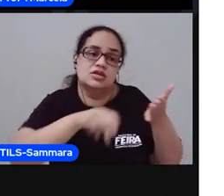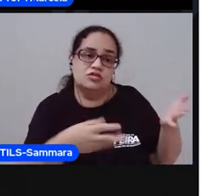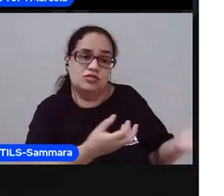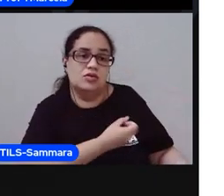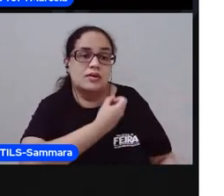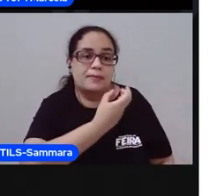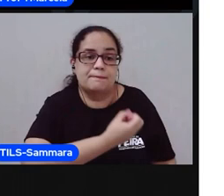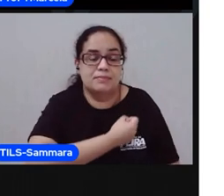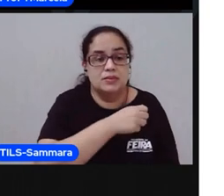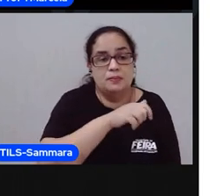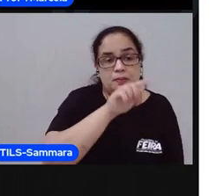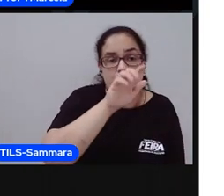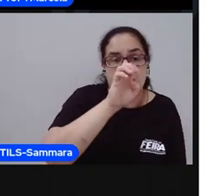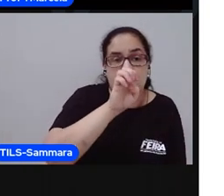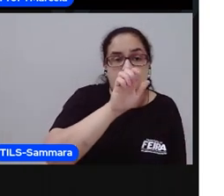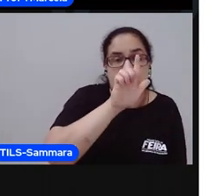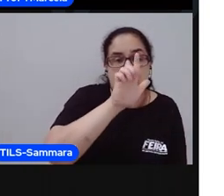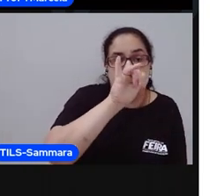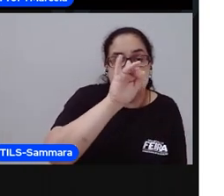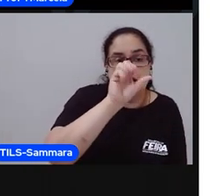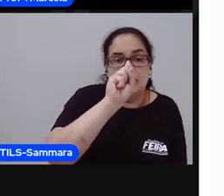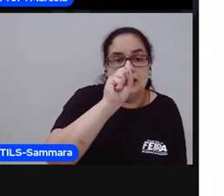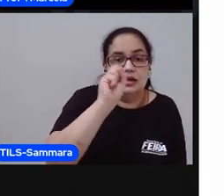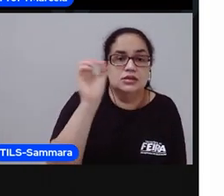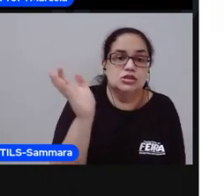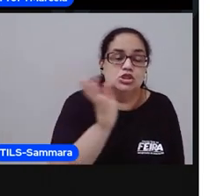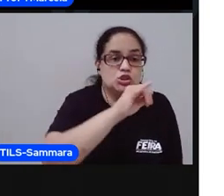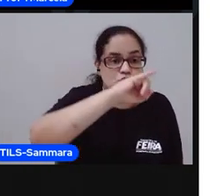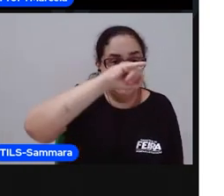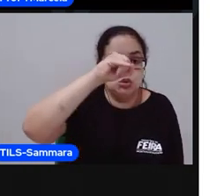foi Elias José.